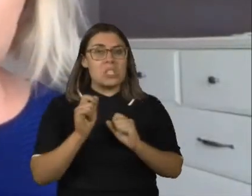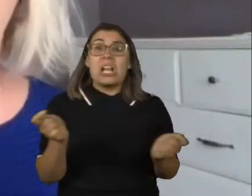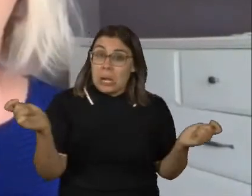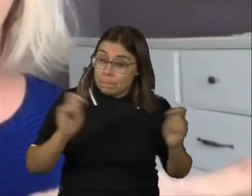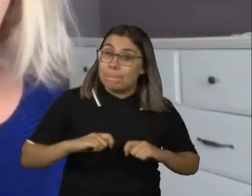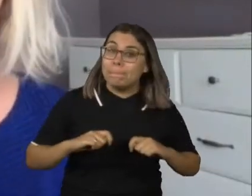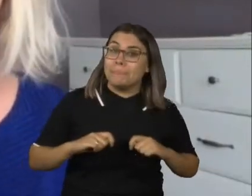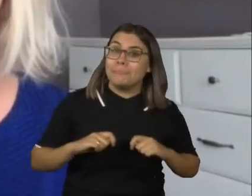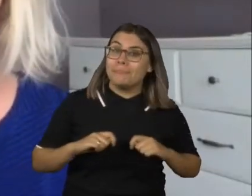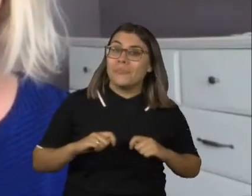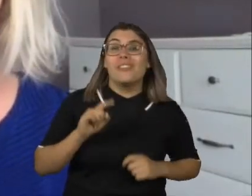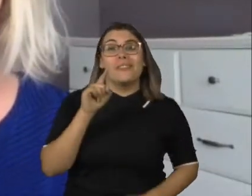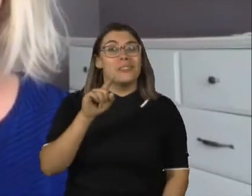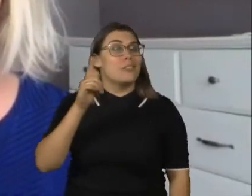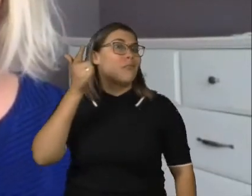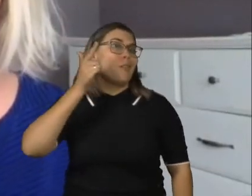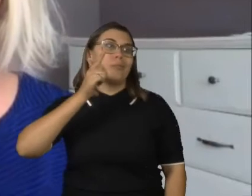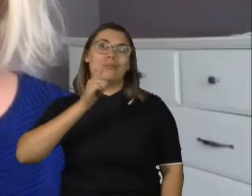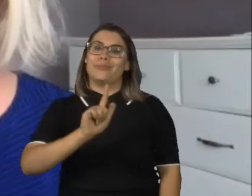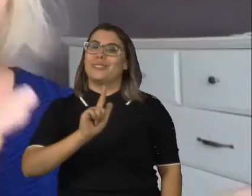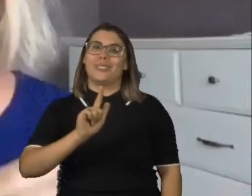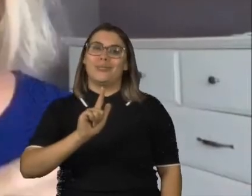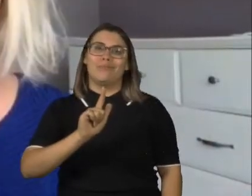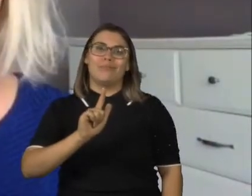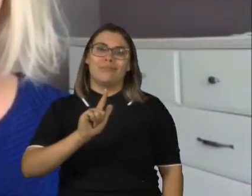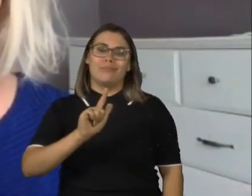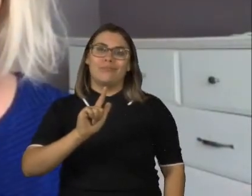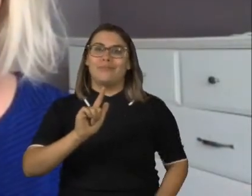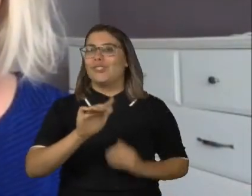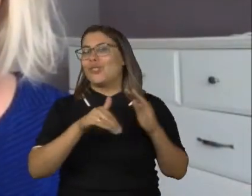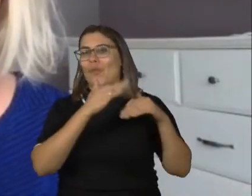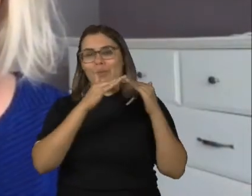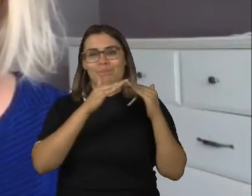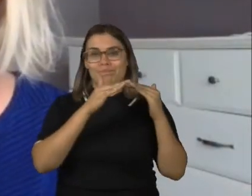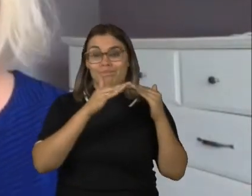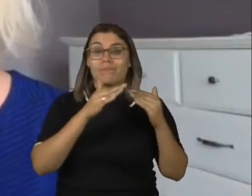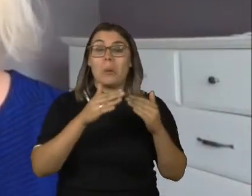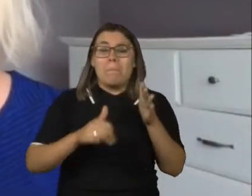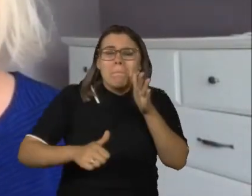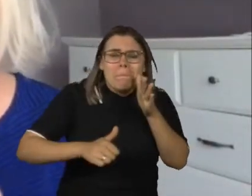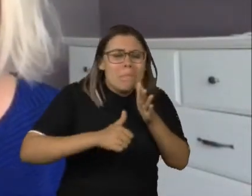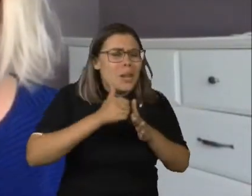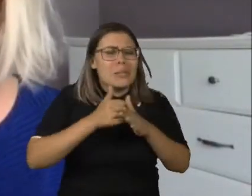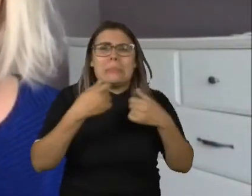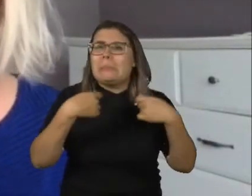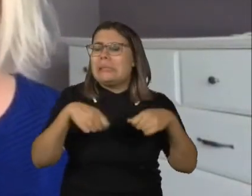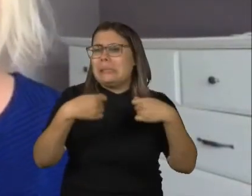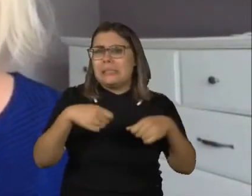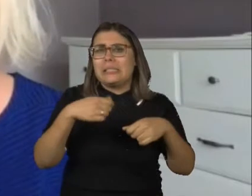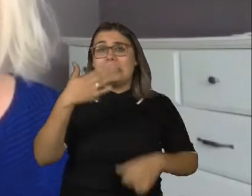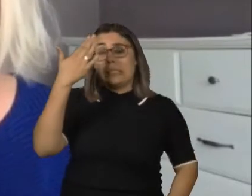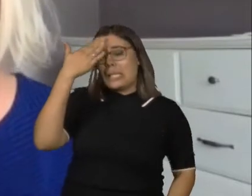absorvê-la, você não vai conseguir passar essa ferramenta. Então, a primeira coisa que nós precisamos para poder